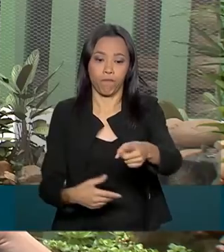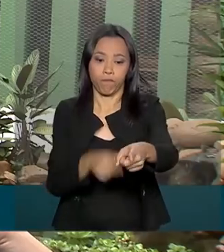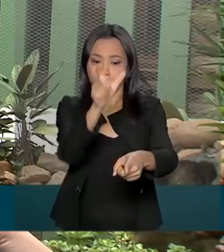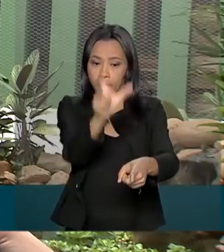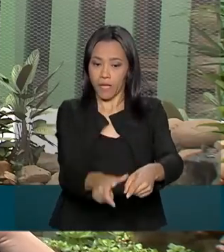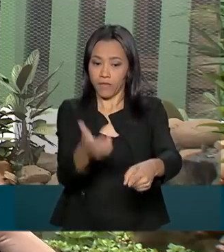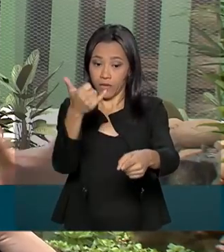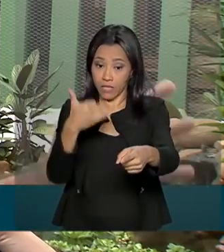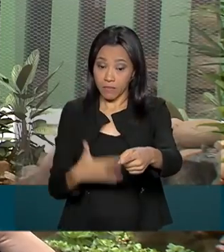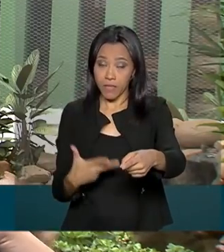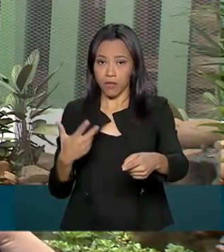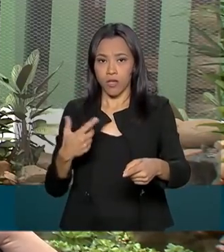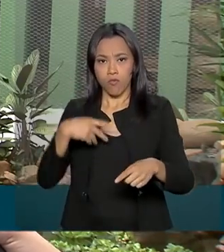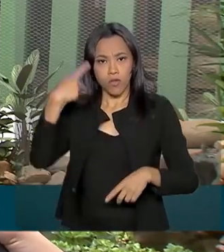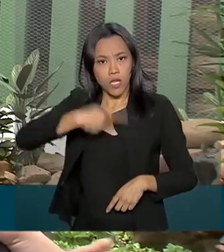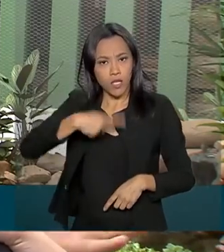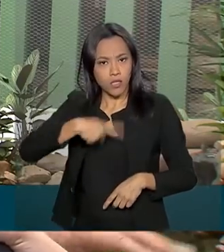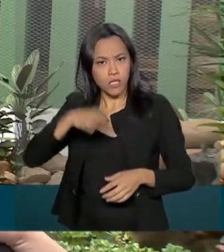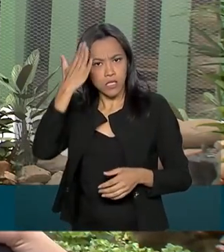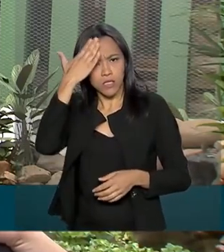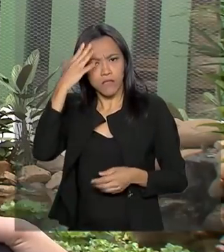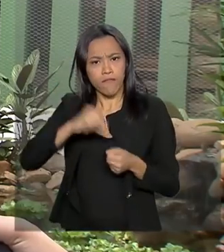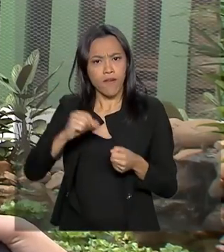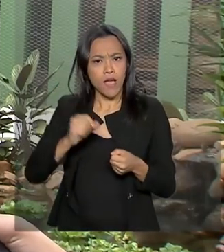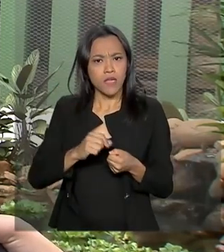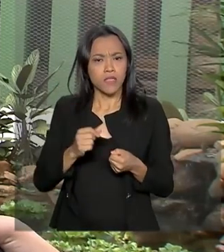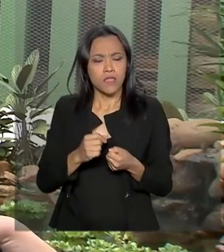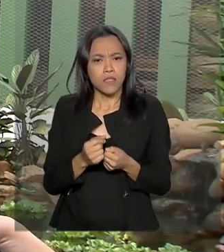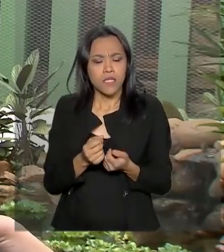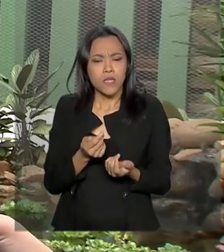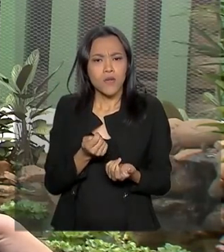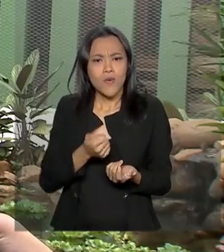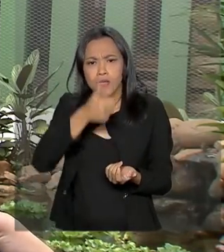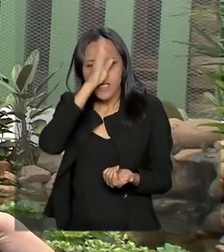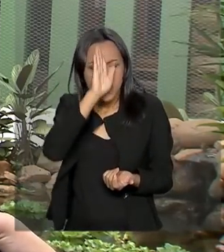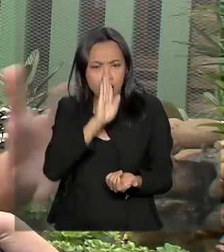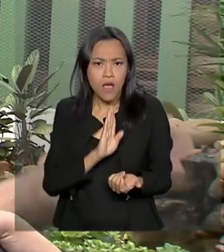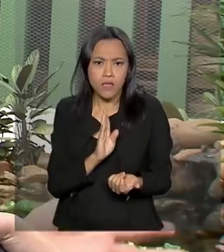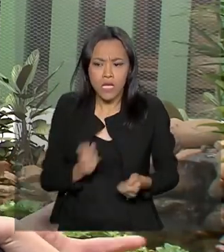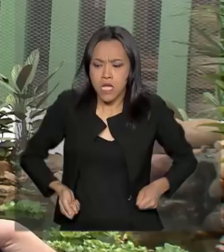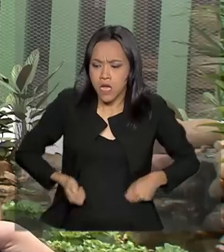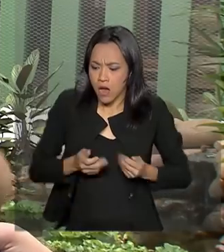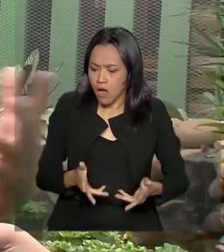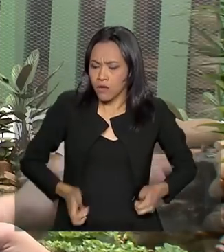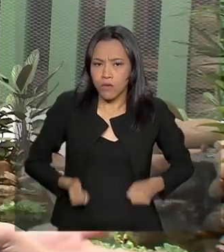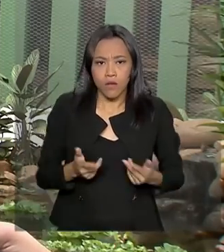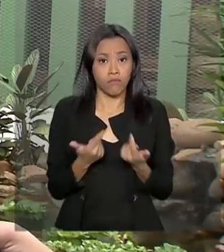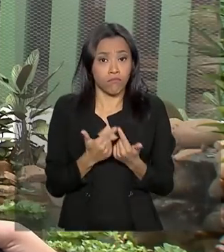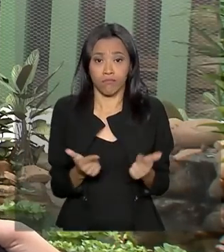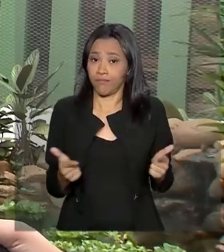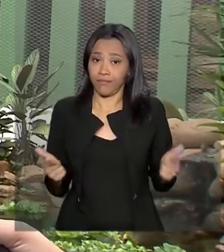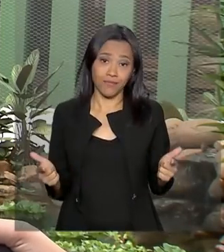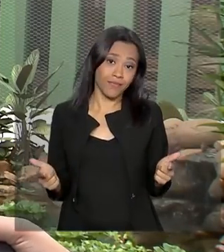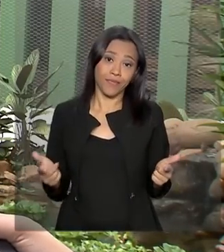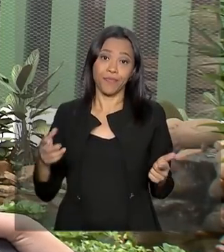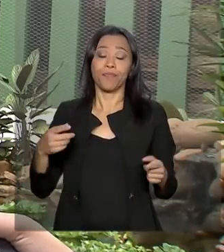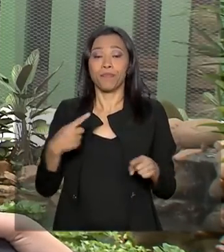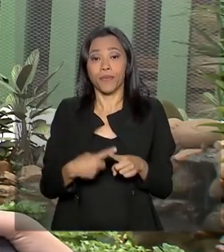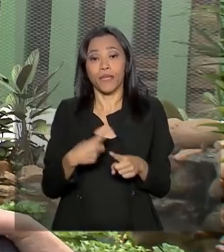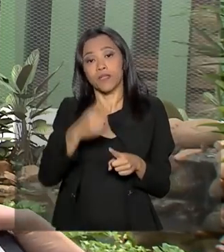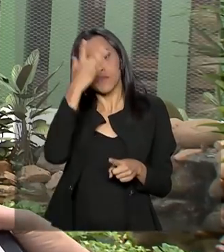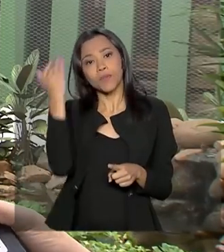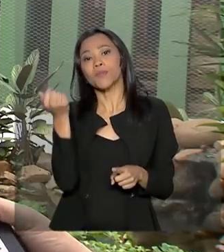alimento, sai um custo quase de graça para ele. Então, assim, no mundo inteiro as pessoas têm observado que elas conseguem